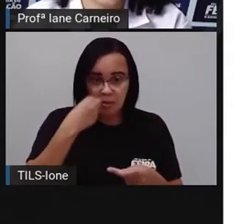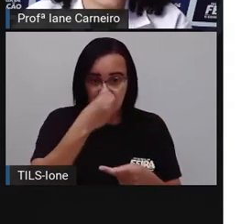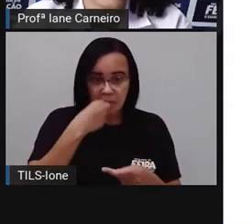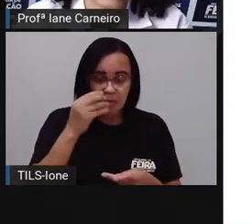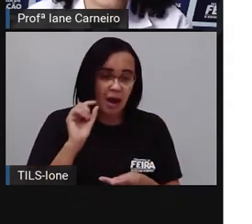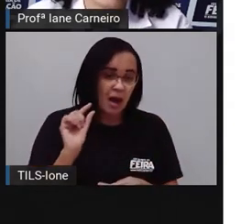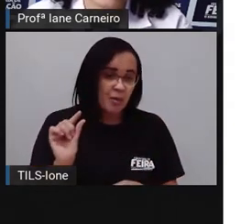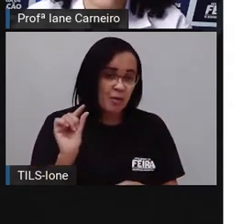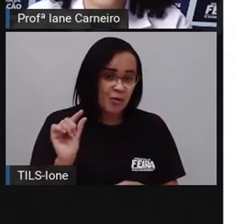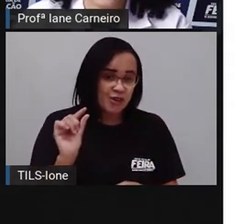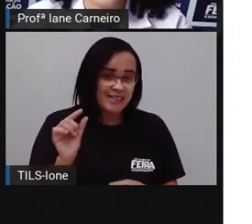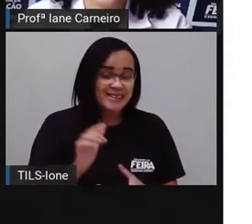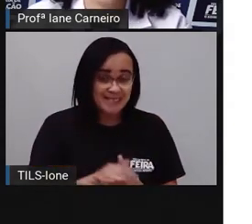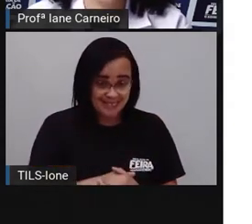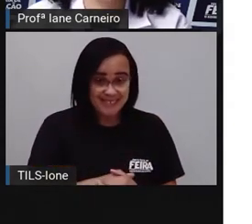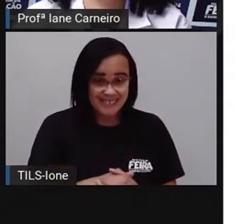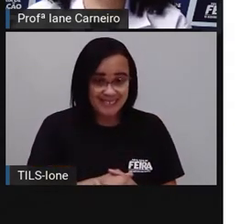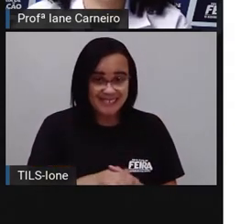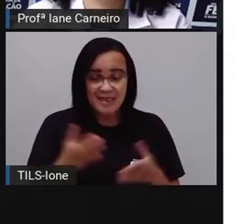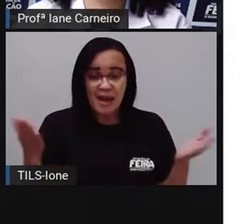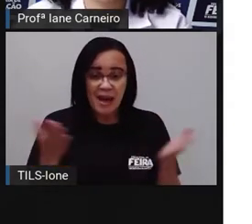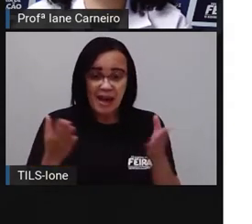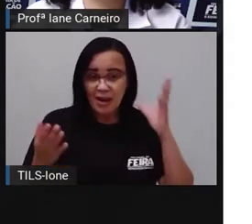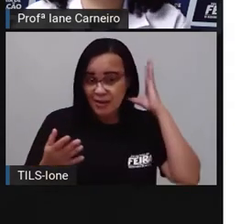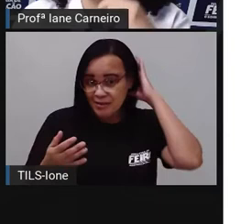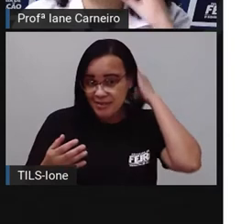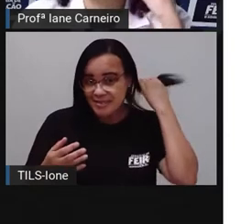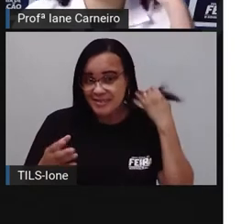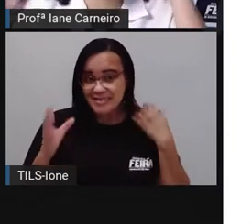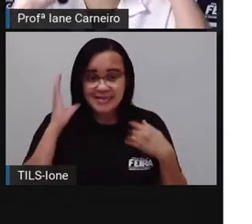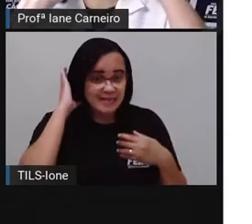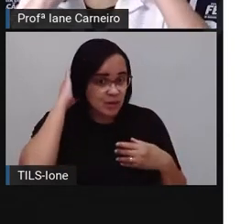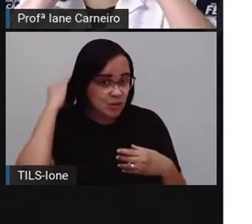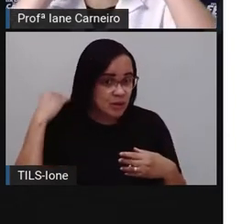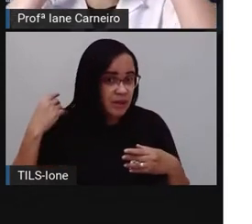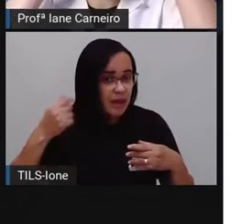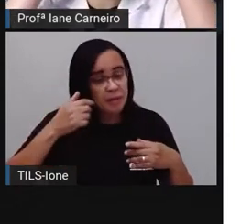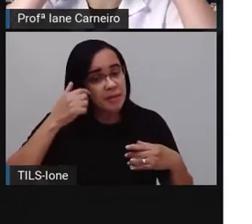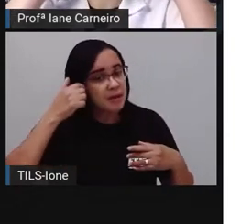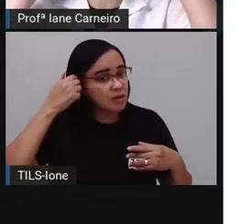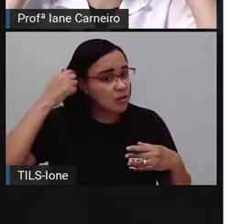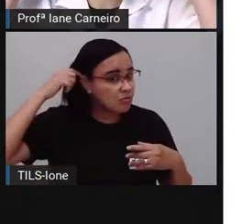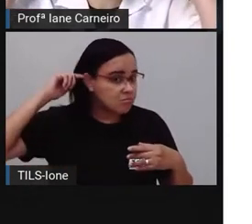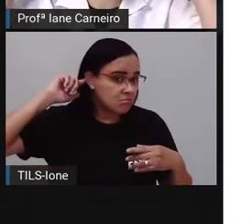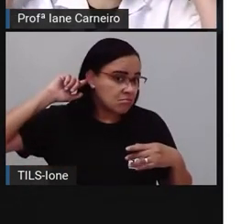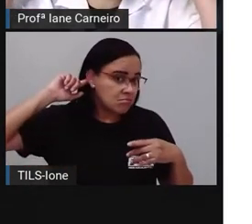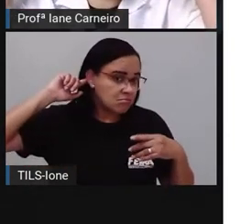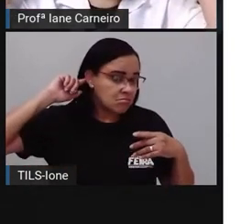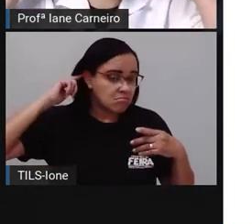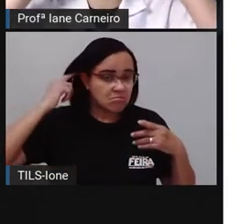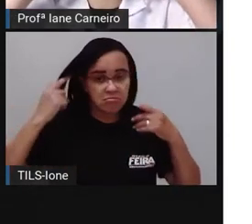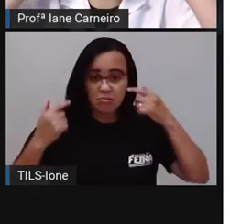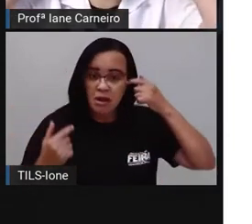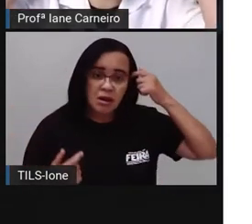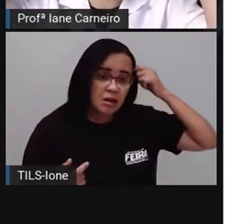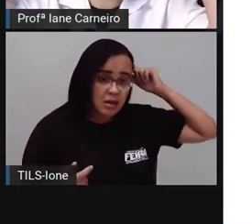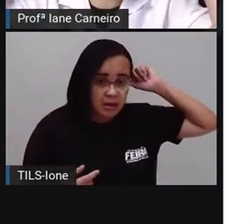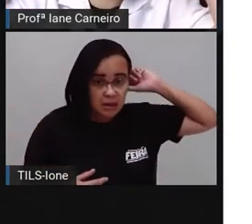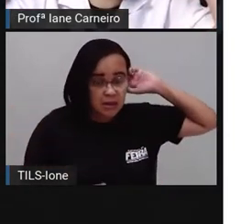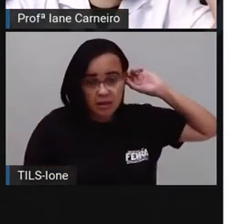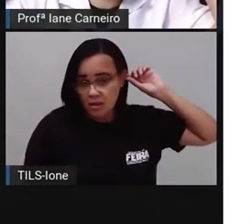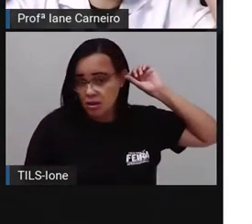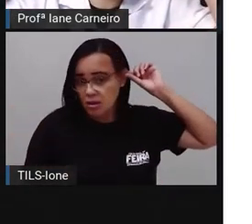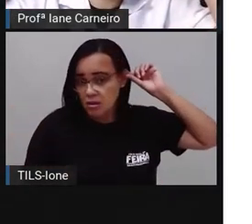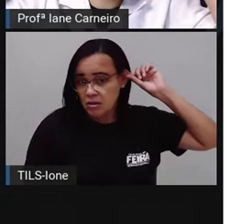Ó, a Pró colocou aqui seus cabelos e seus ouvidos, Suas orelhas. Observem aí, ó. Já que a gente tá aqui nessa